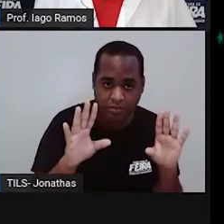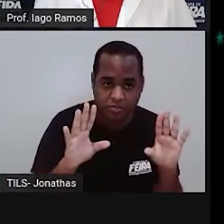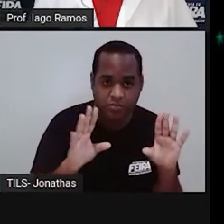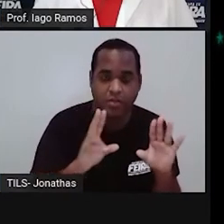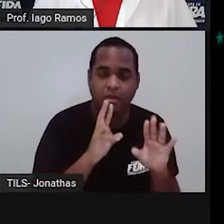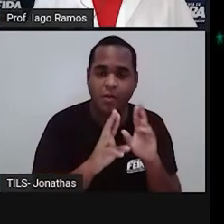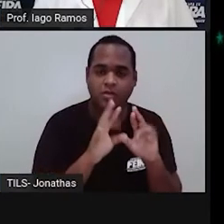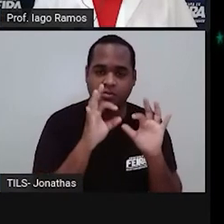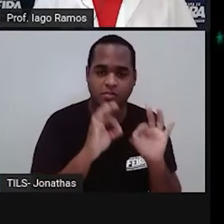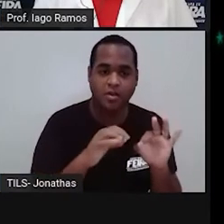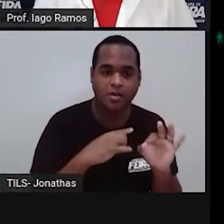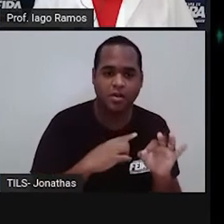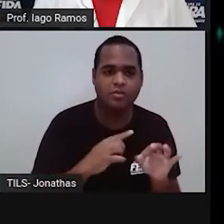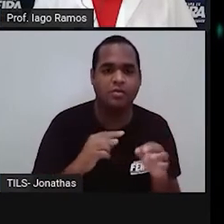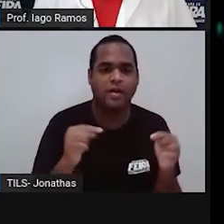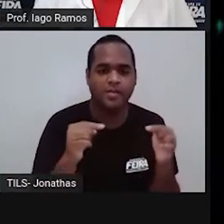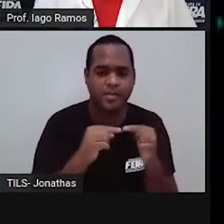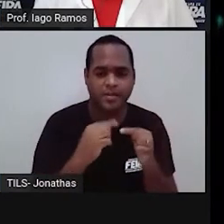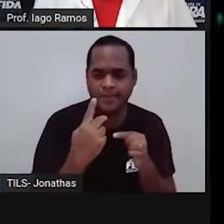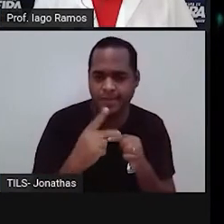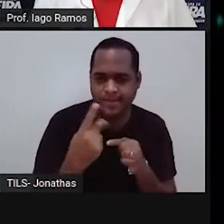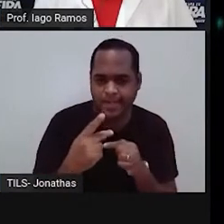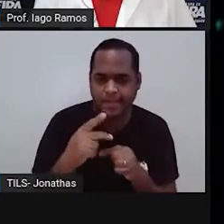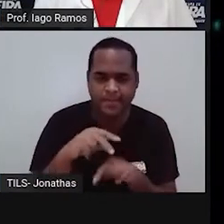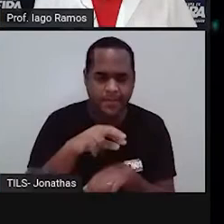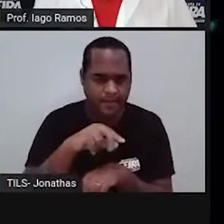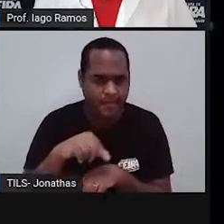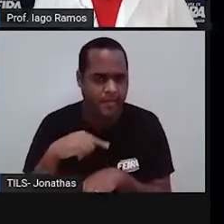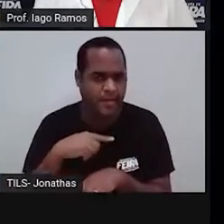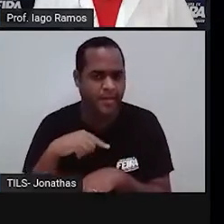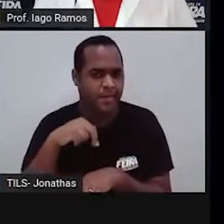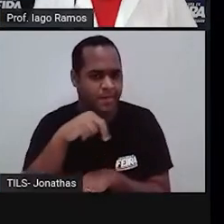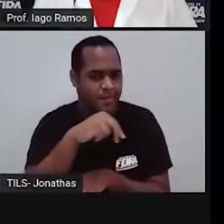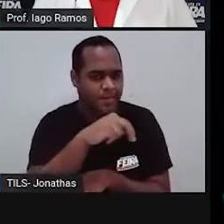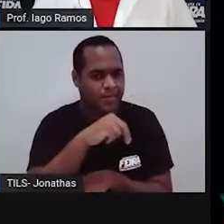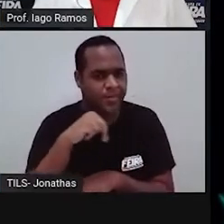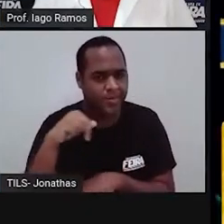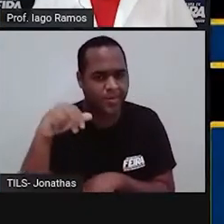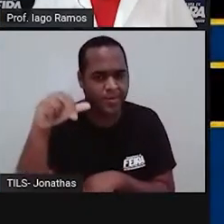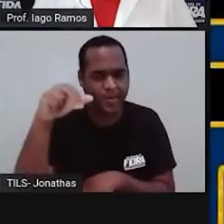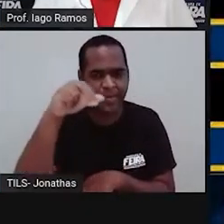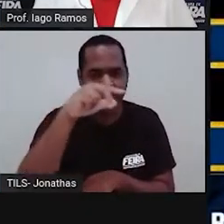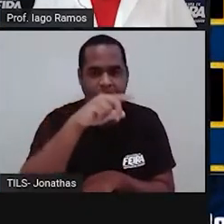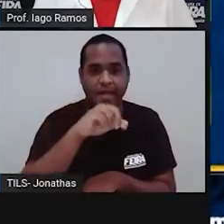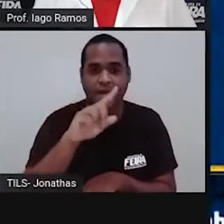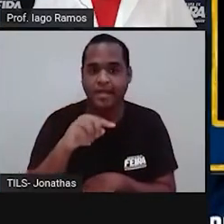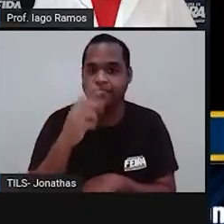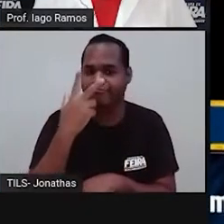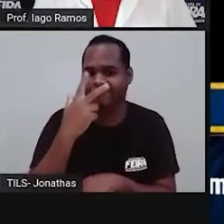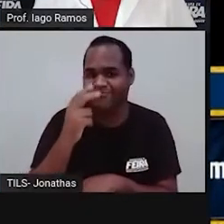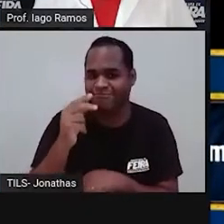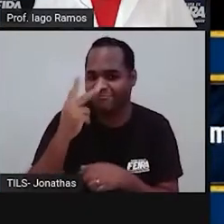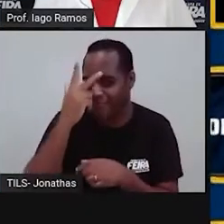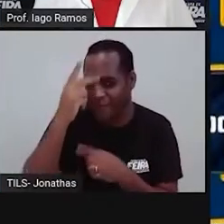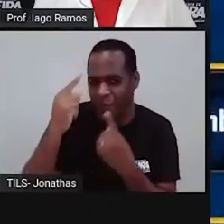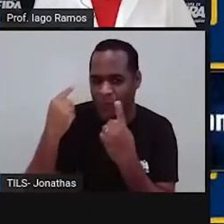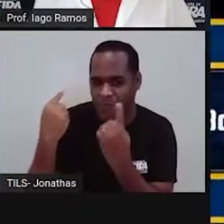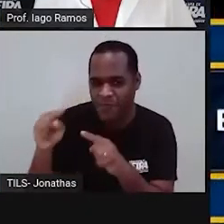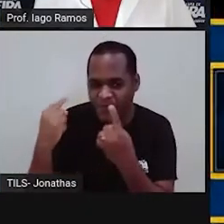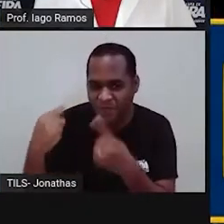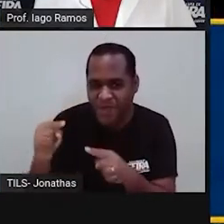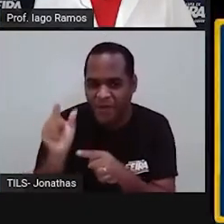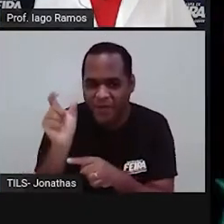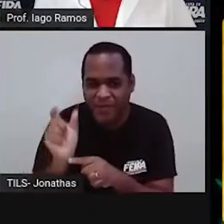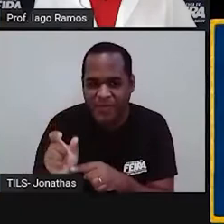E veja que enquanto você está se movimentando, tem ali uns vilõezinhos azuis que